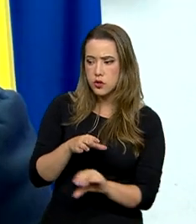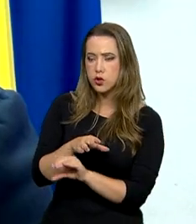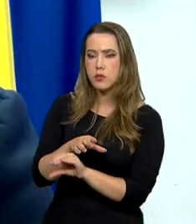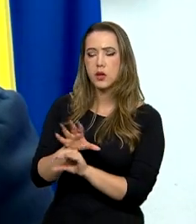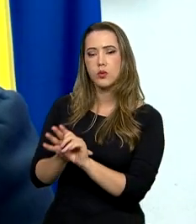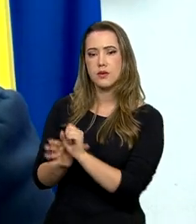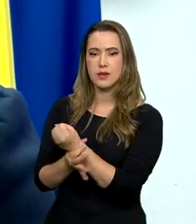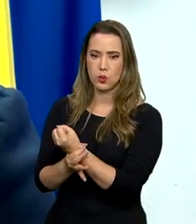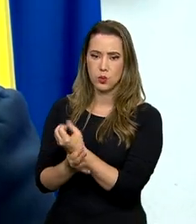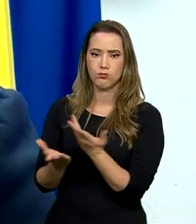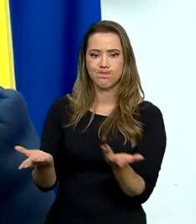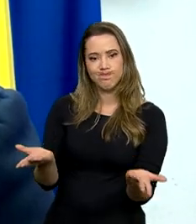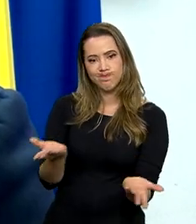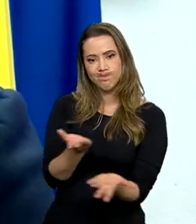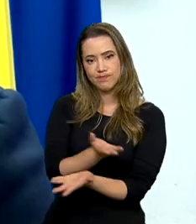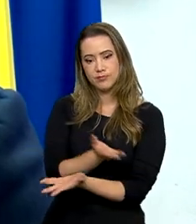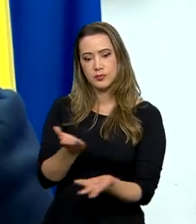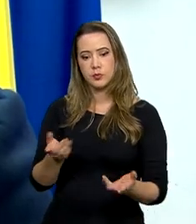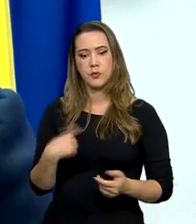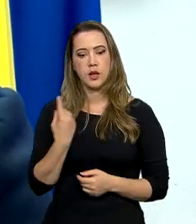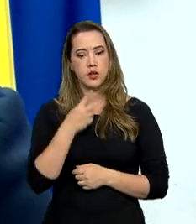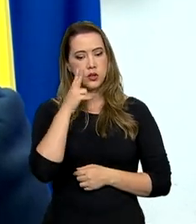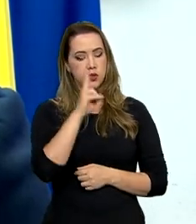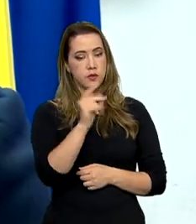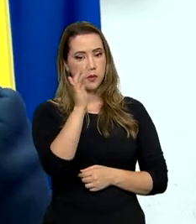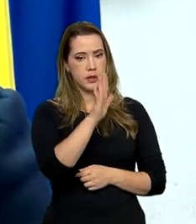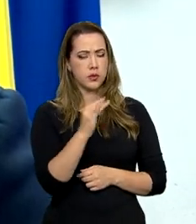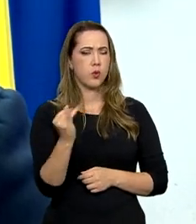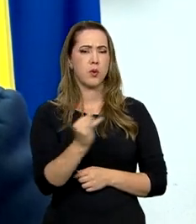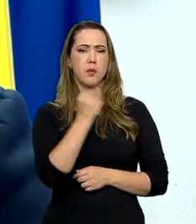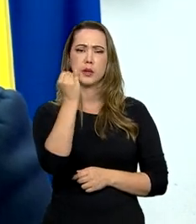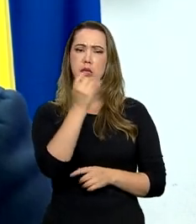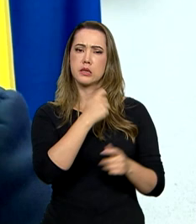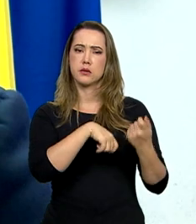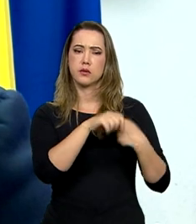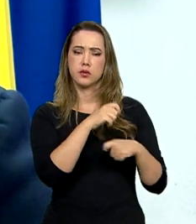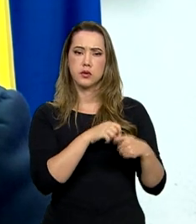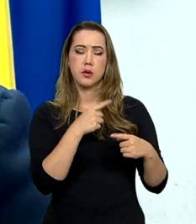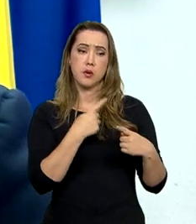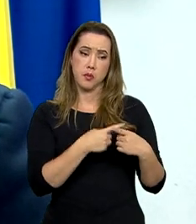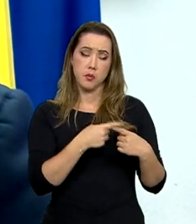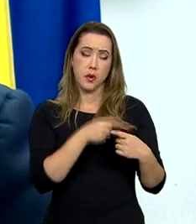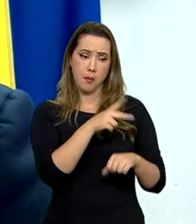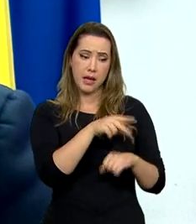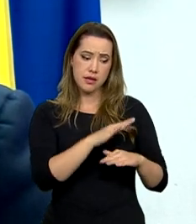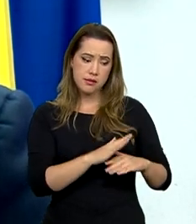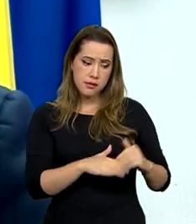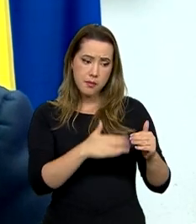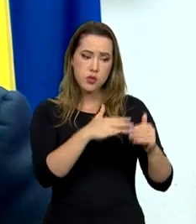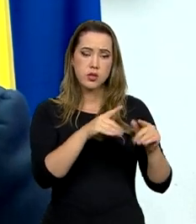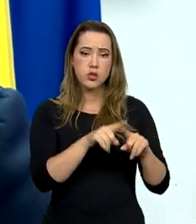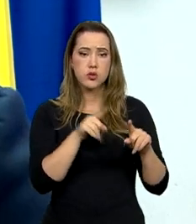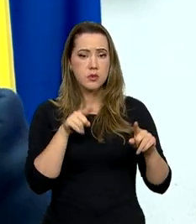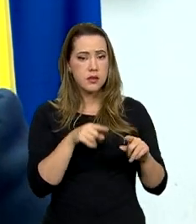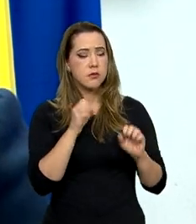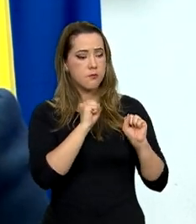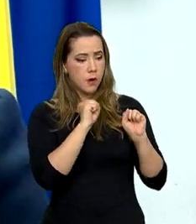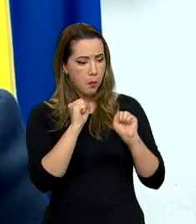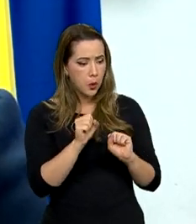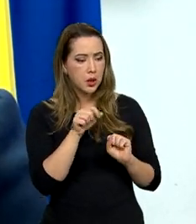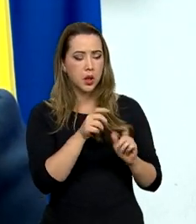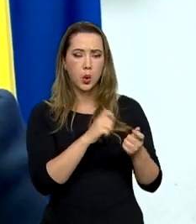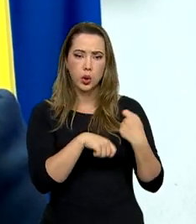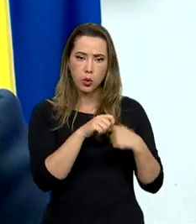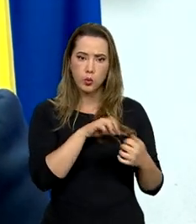vemos o Brasil como uma potência econômica, embora um estado emergente, mas é uma potência econômica a nível mundial. E,